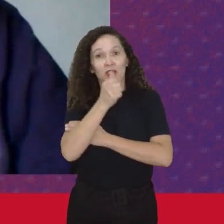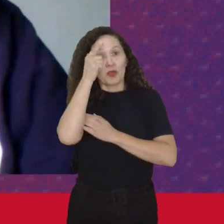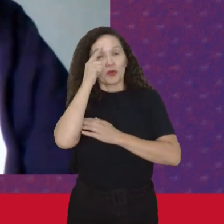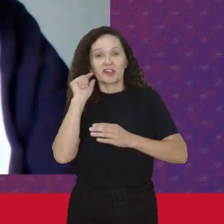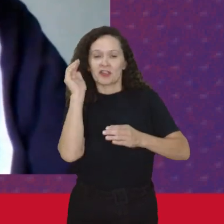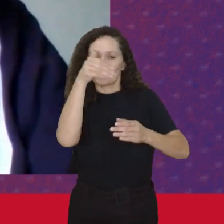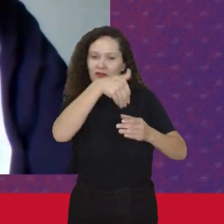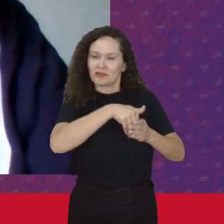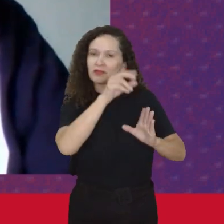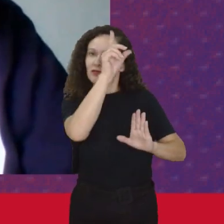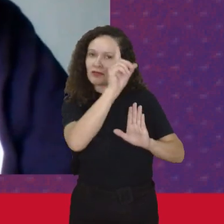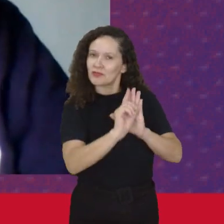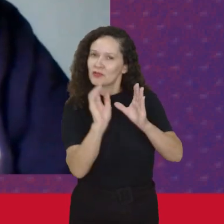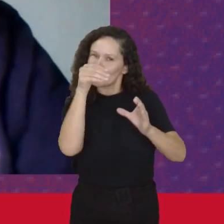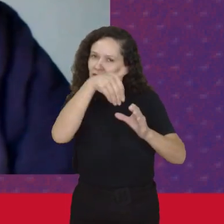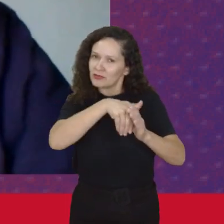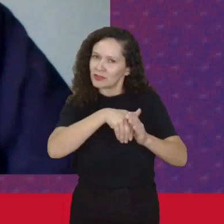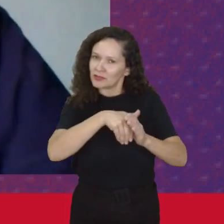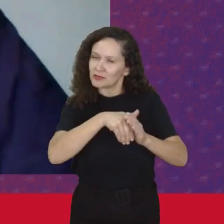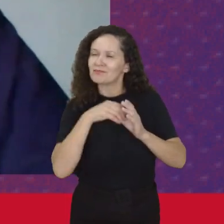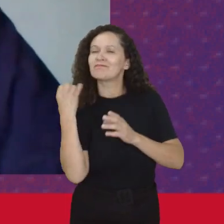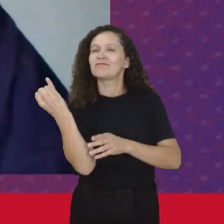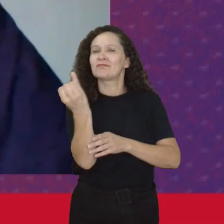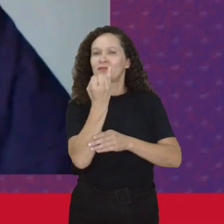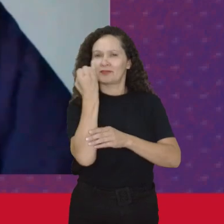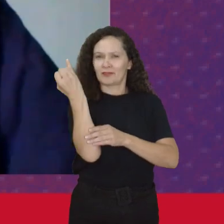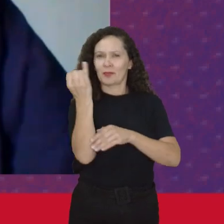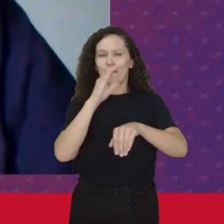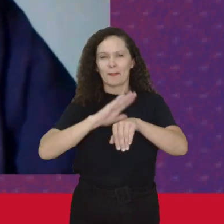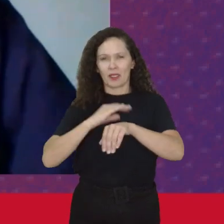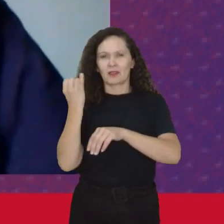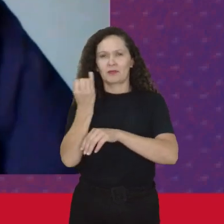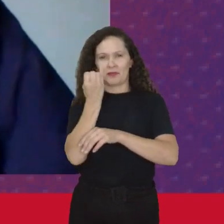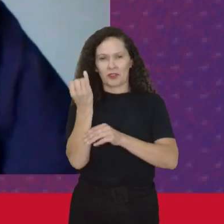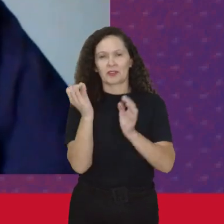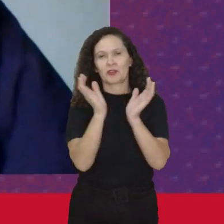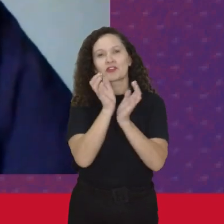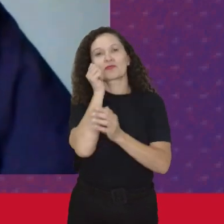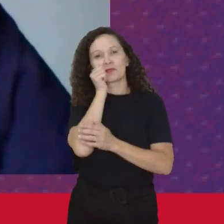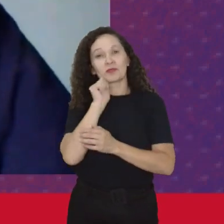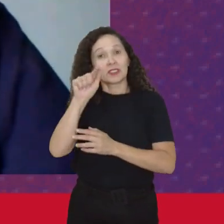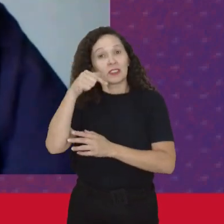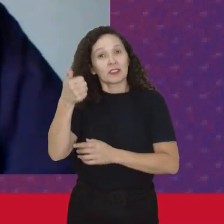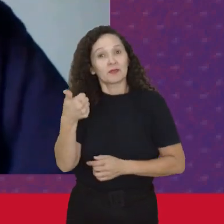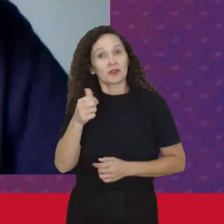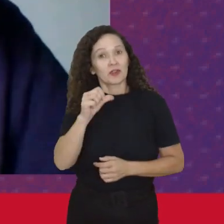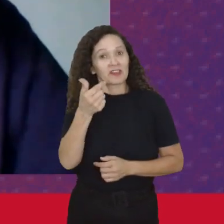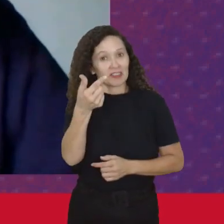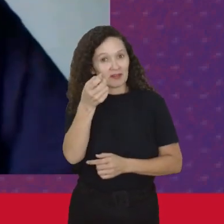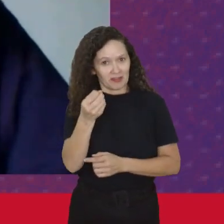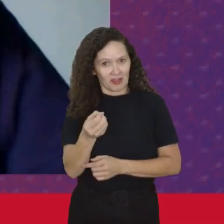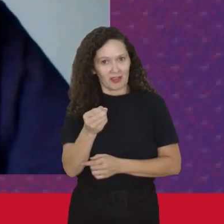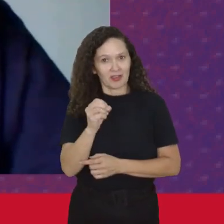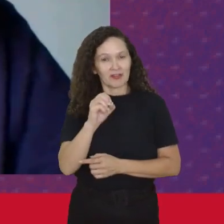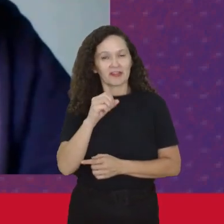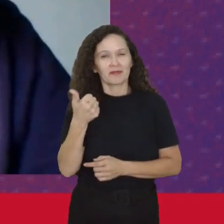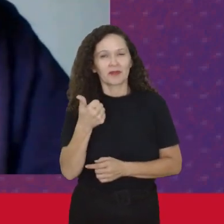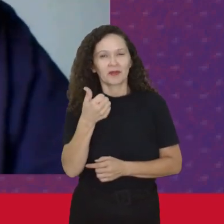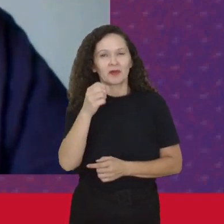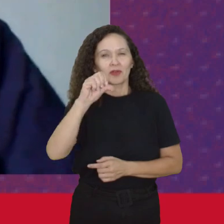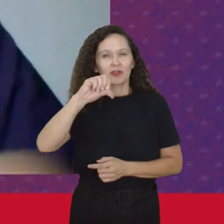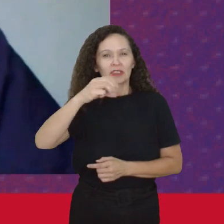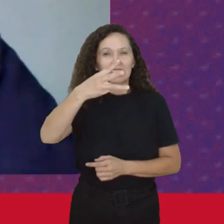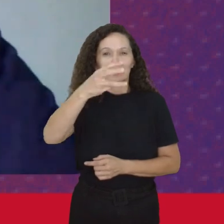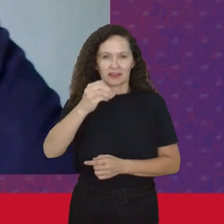Que foi Particular Começou Depois de 1910 Até 1930 E